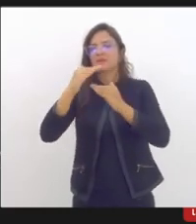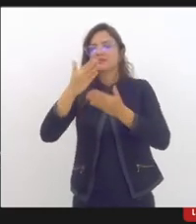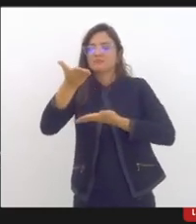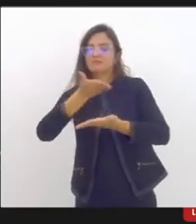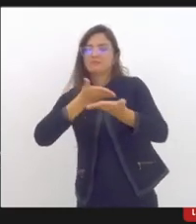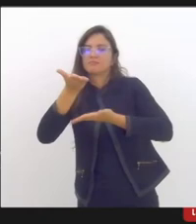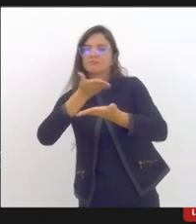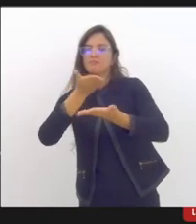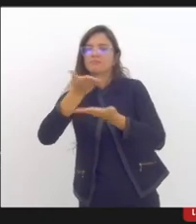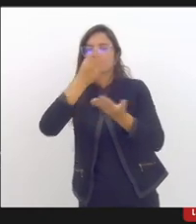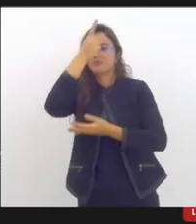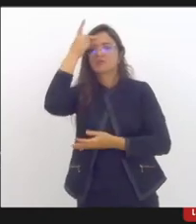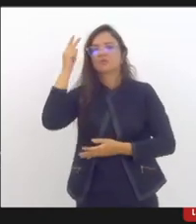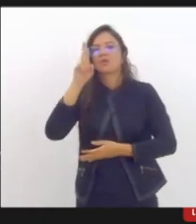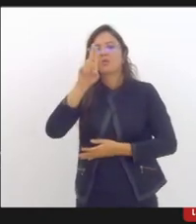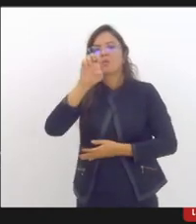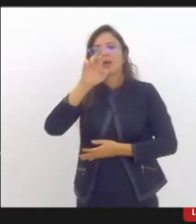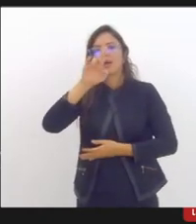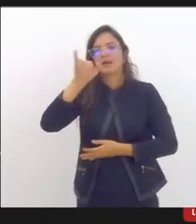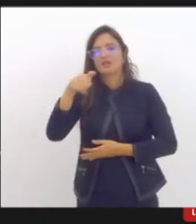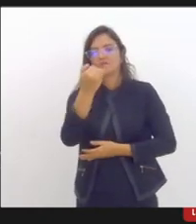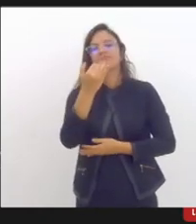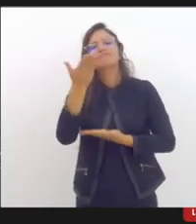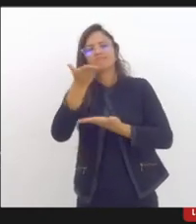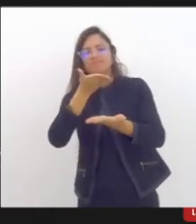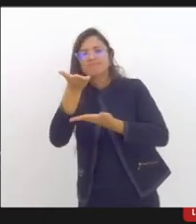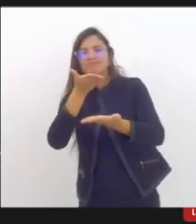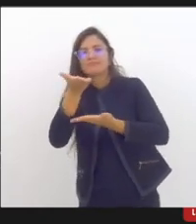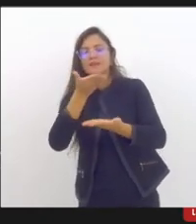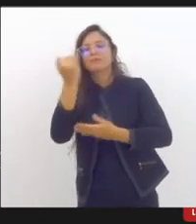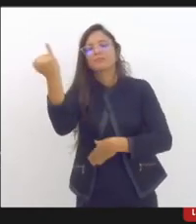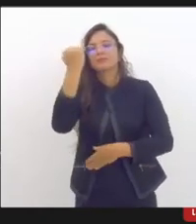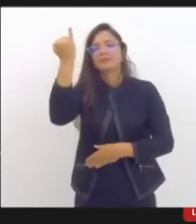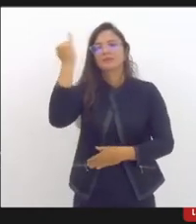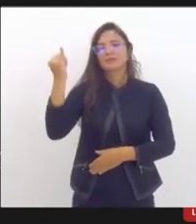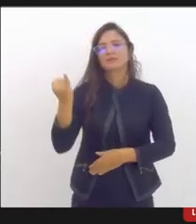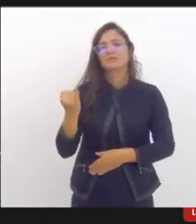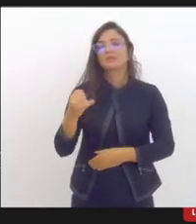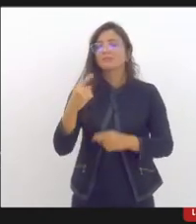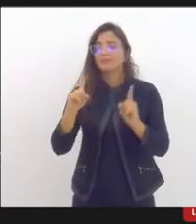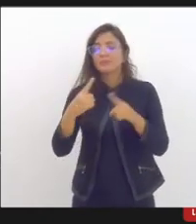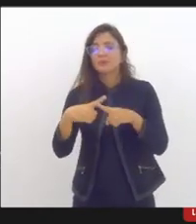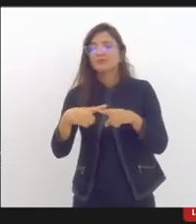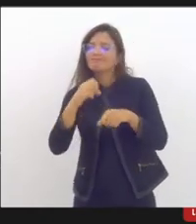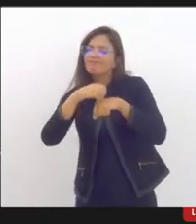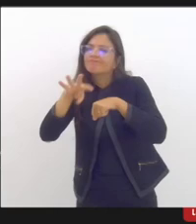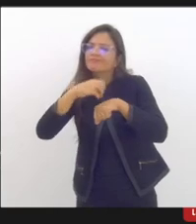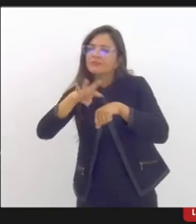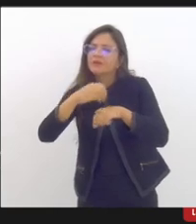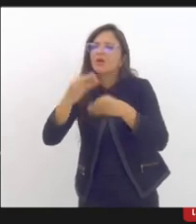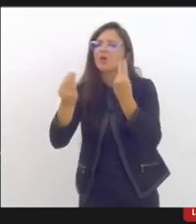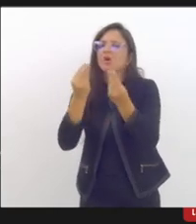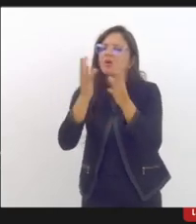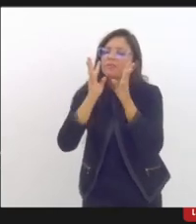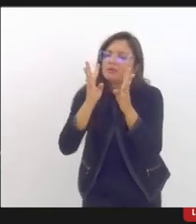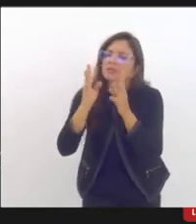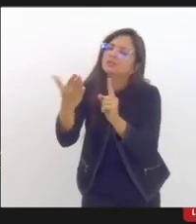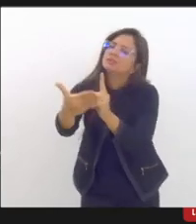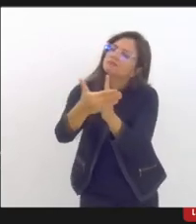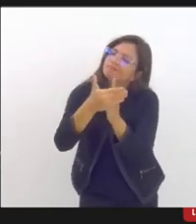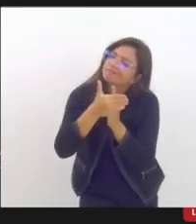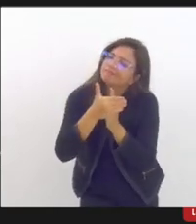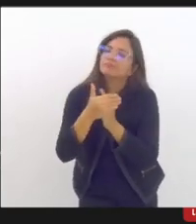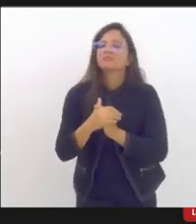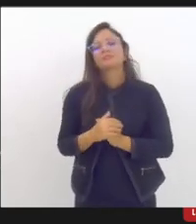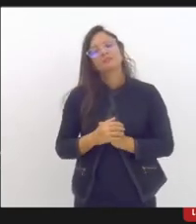também mais um espaço, né? Com o intuito de orientação sobre escuta, sobre acolhimento, né?